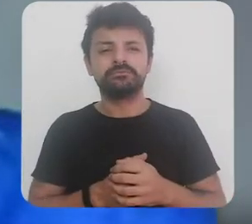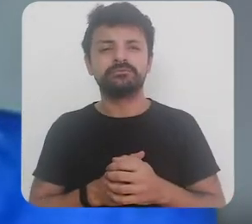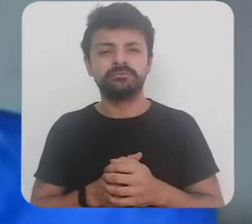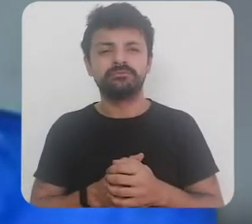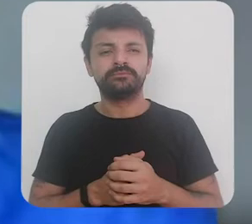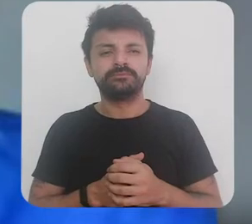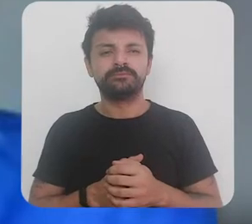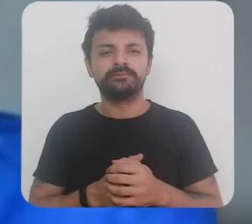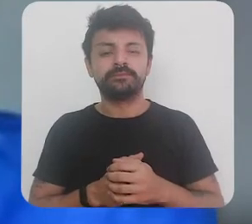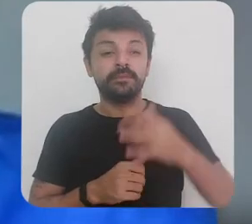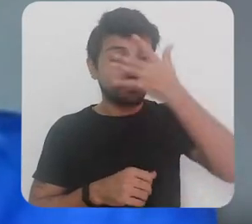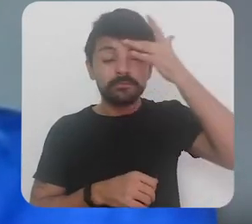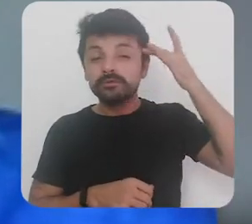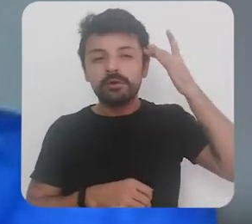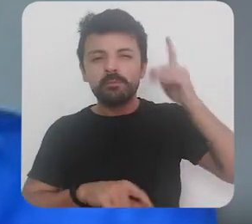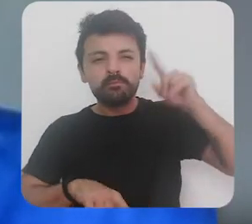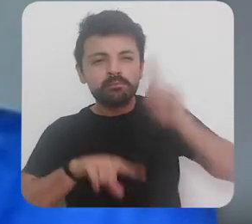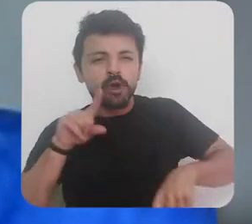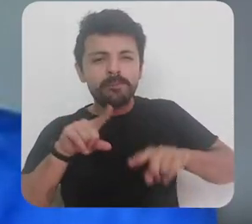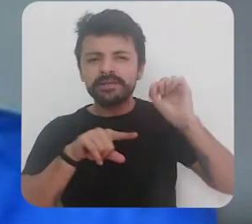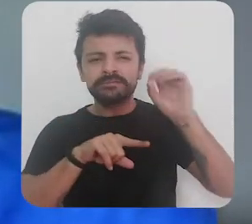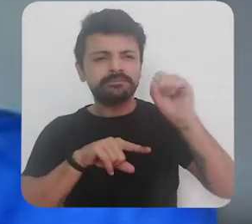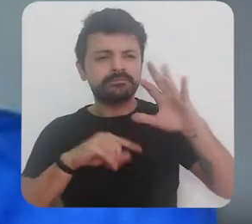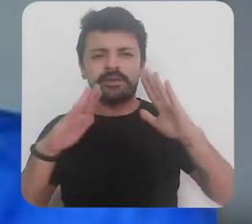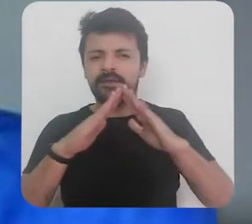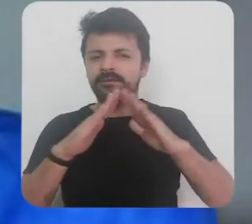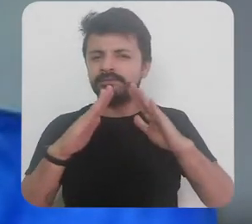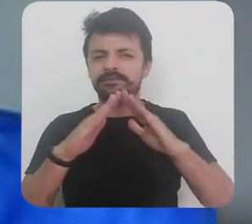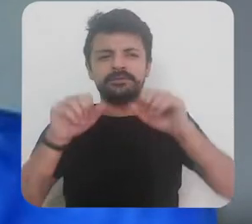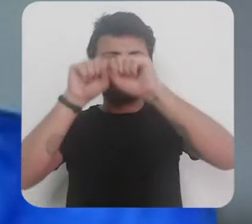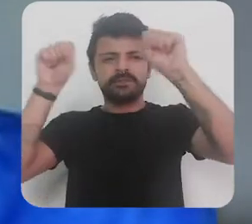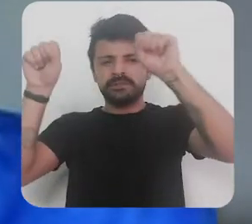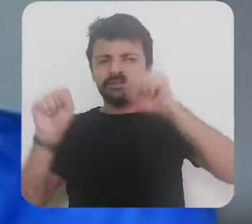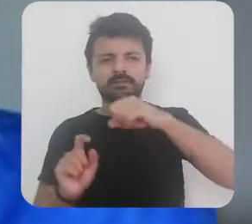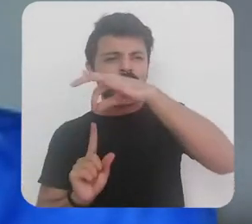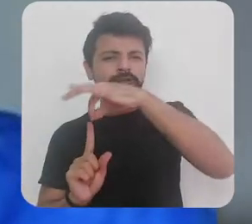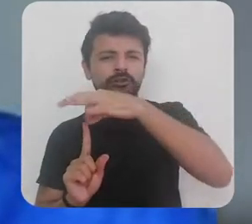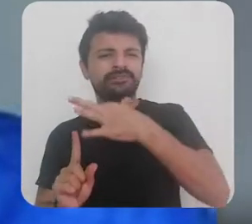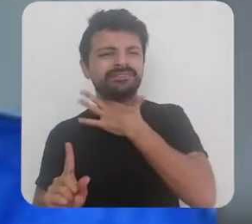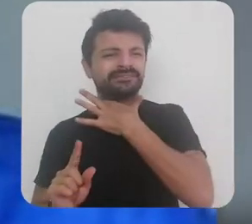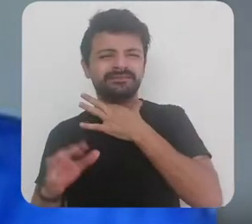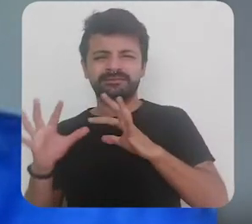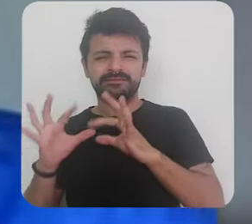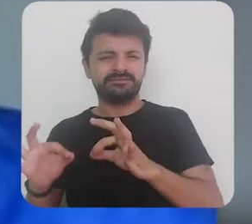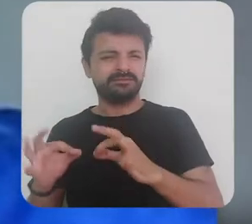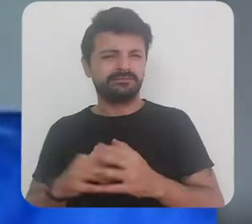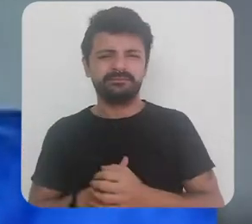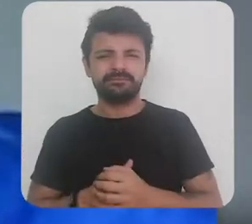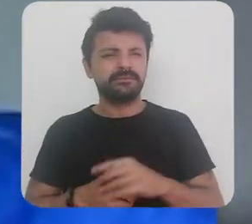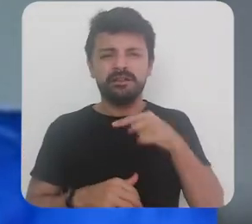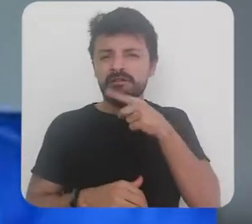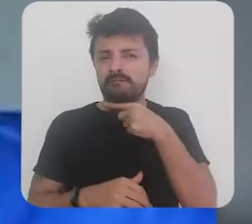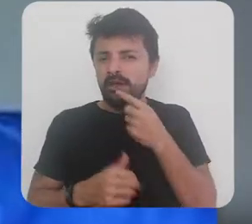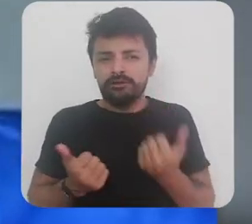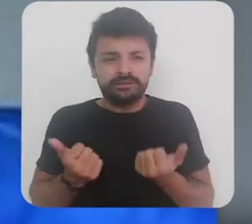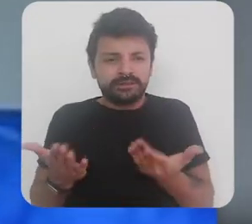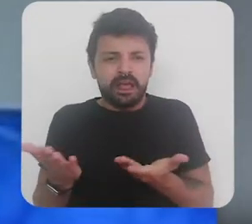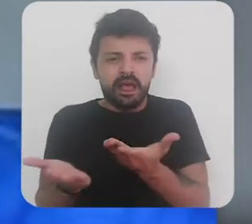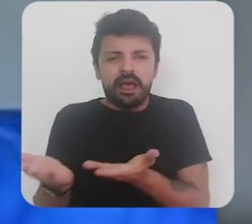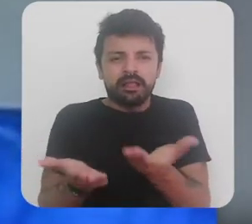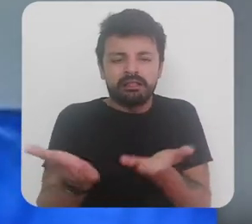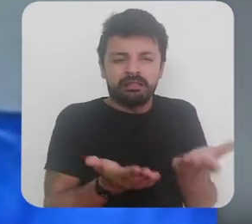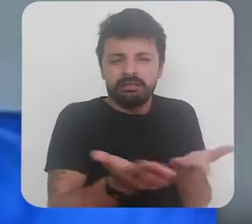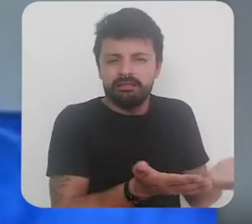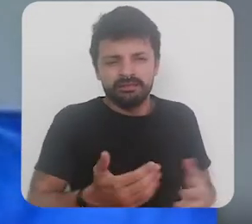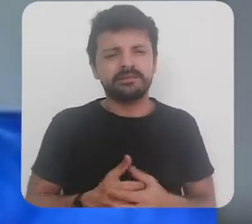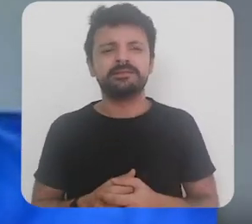tudo inclusive por isso as pessoas saírem de casa por duas semanas porque o sistema de saúde fica ruim e não vai dar conta